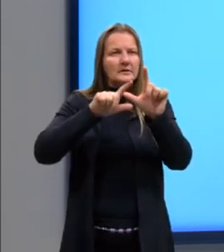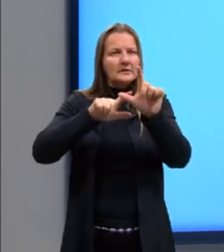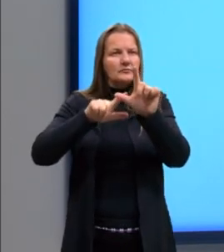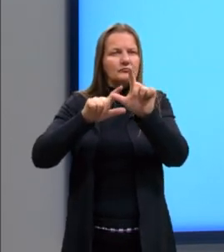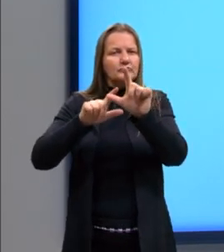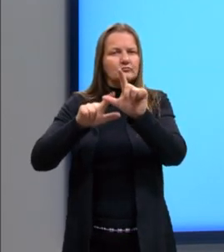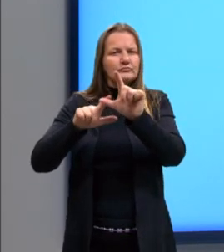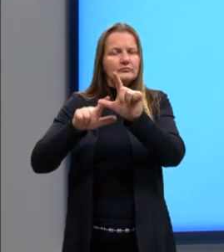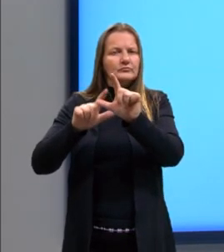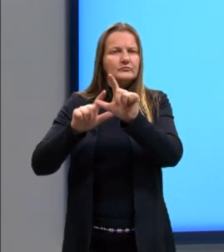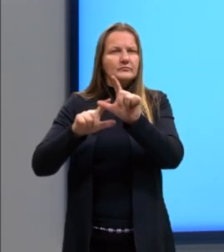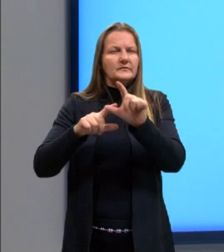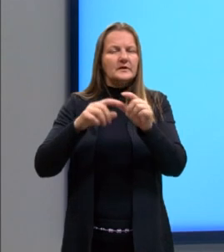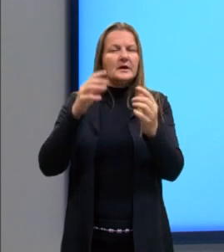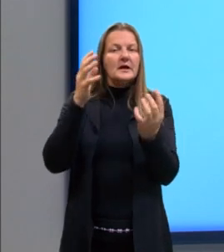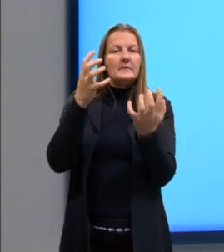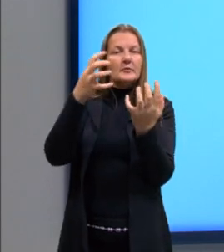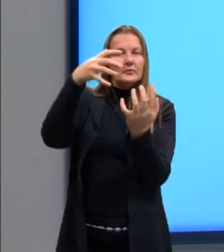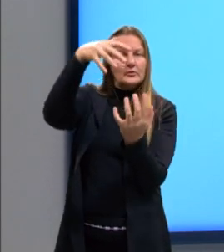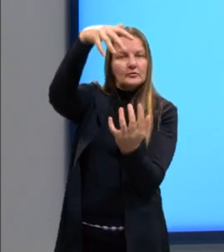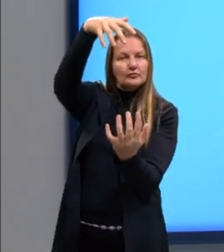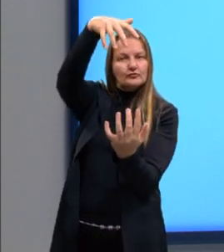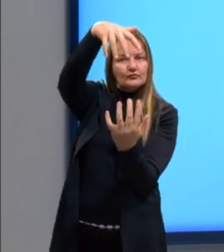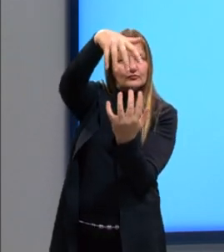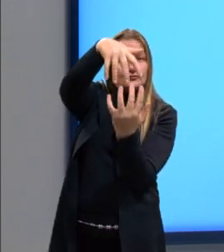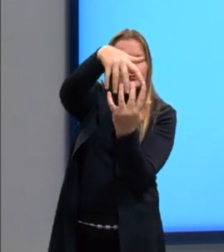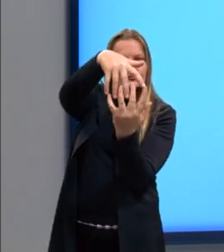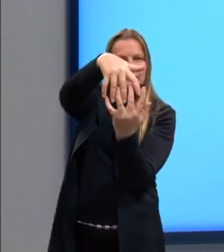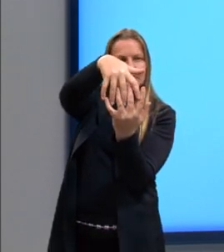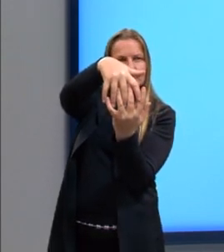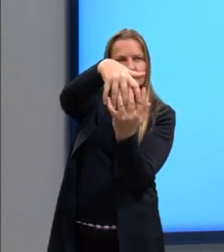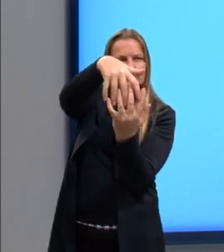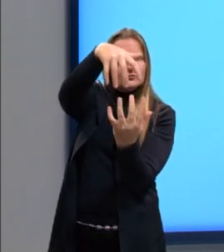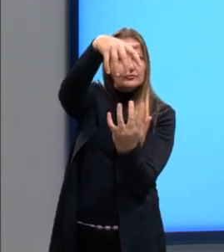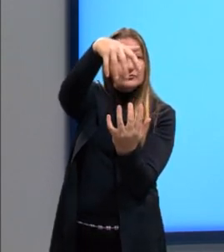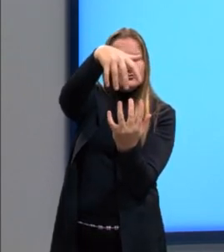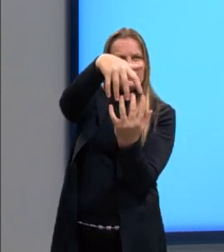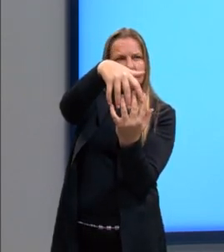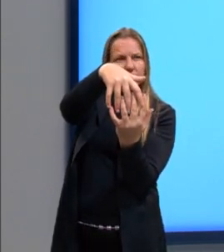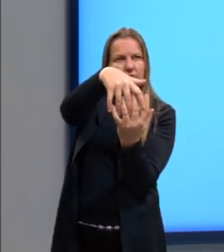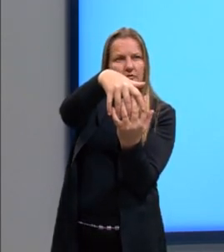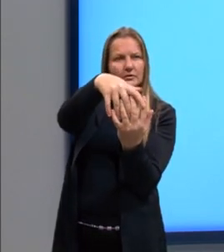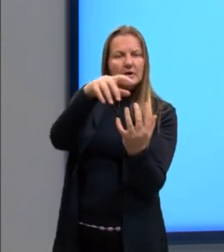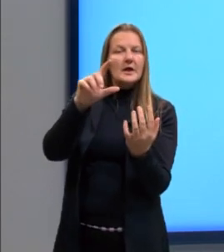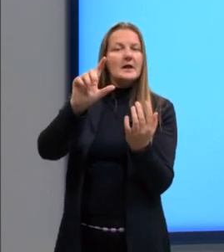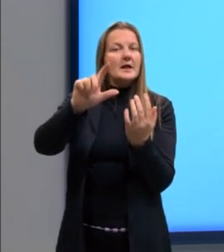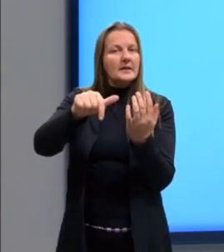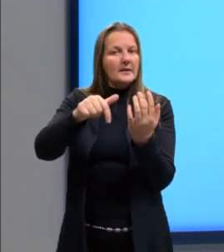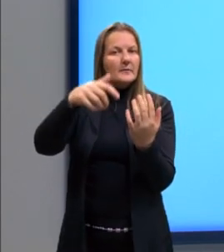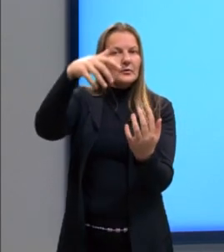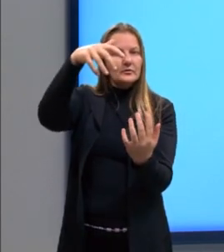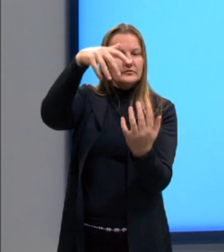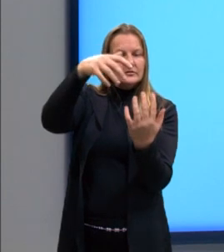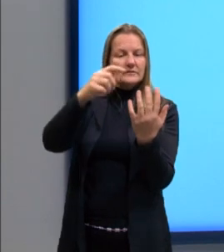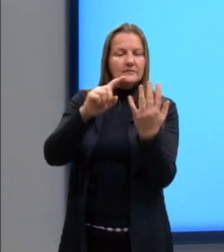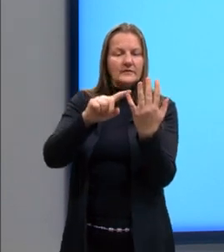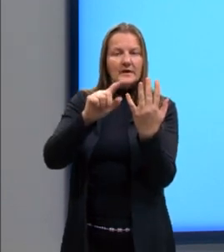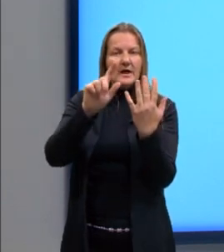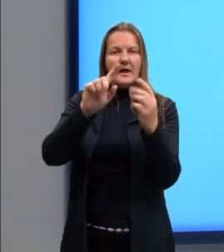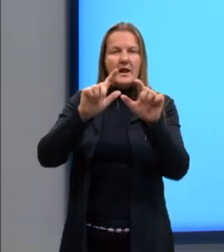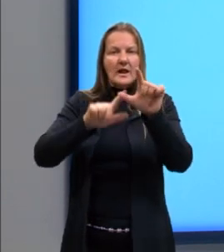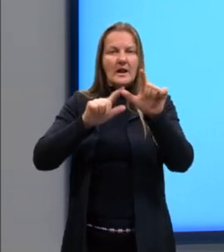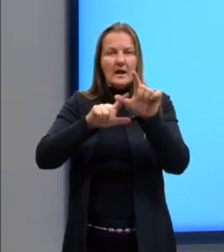então, com o alfabeto de quatro letras, então, esse alfabeto aqui chega lá no